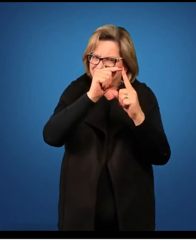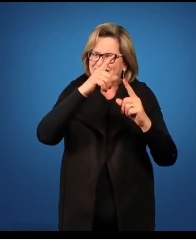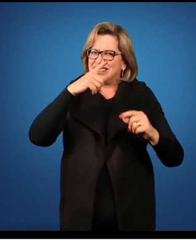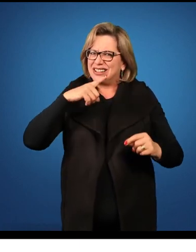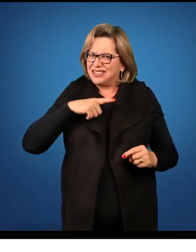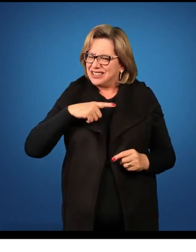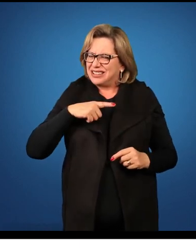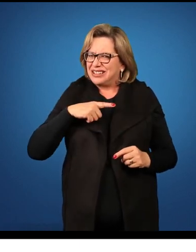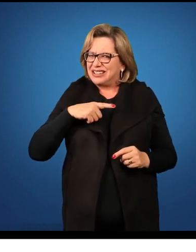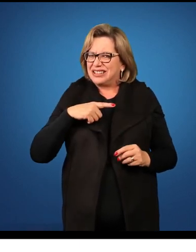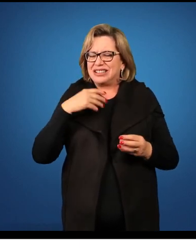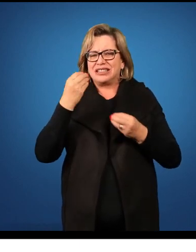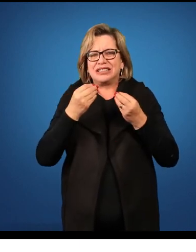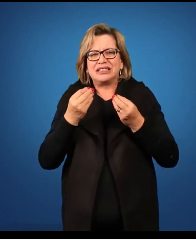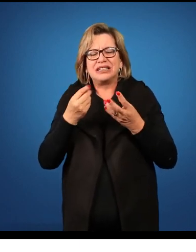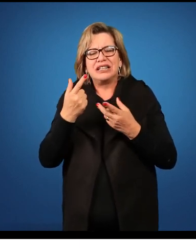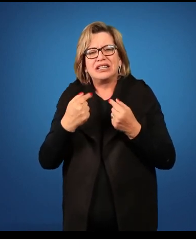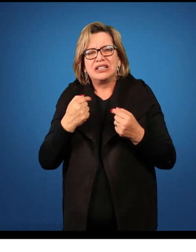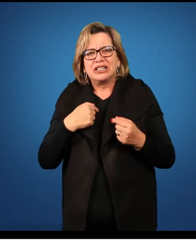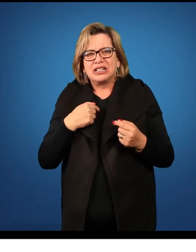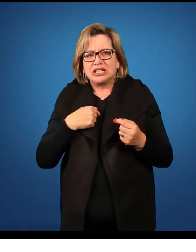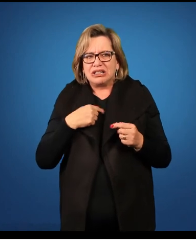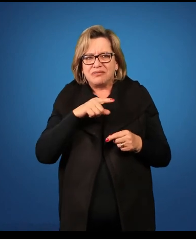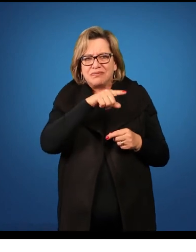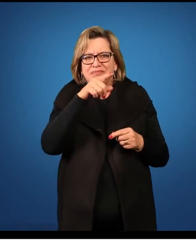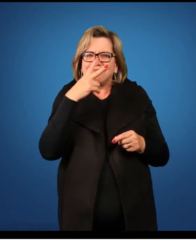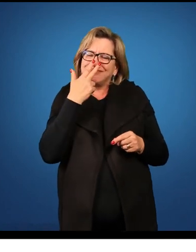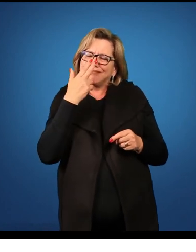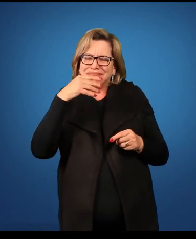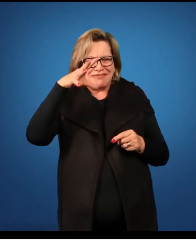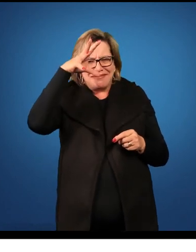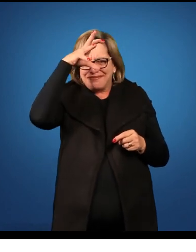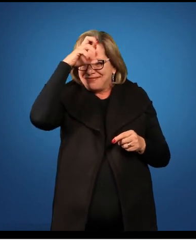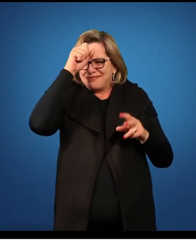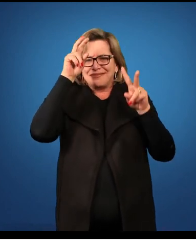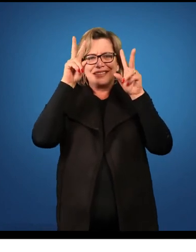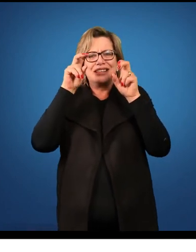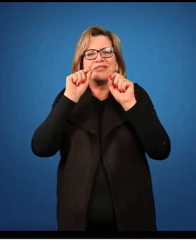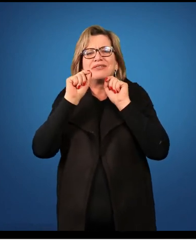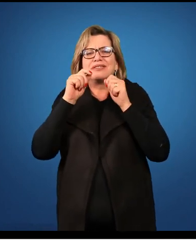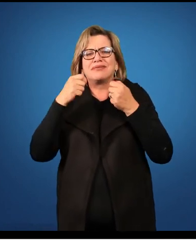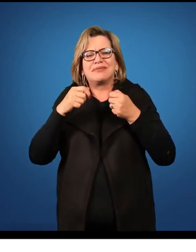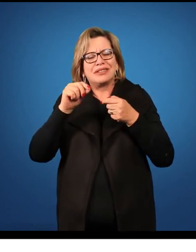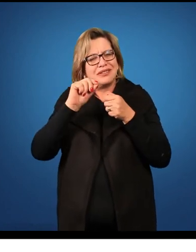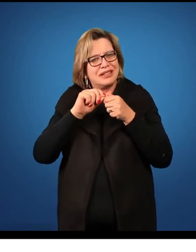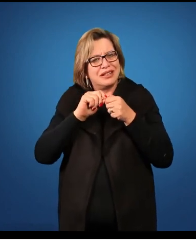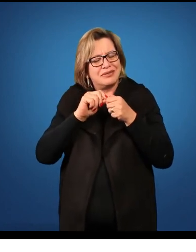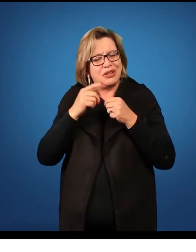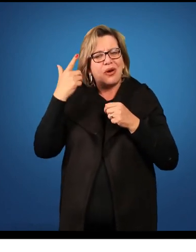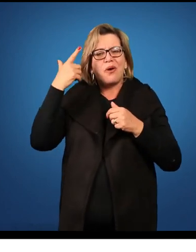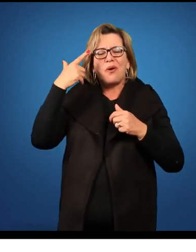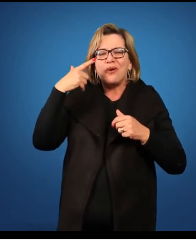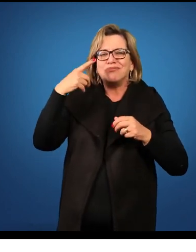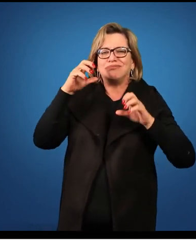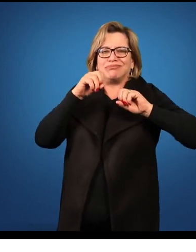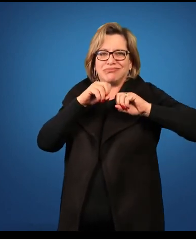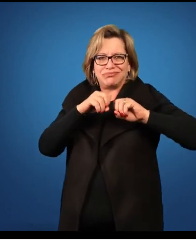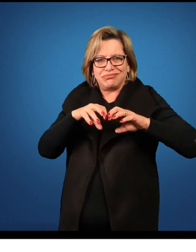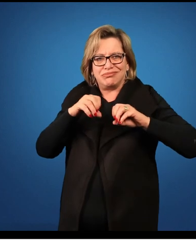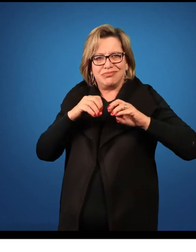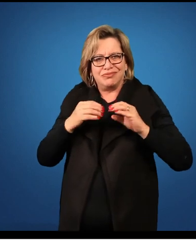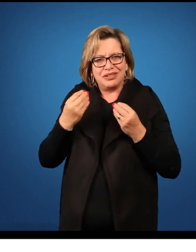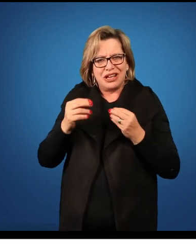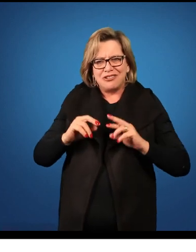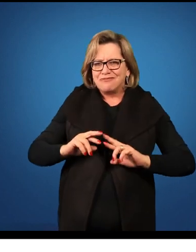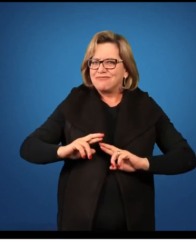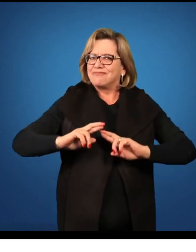do estudo daquele determinado conteúdo, então ele não aprendeu aquele determinado conteúdo, o que eu devo fazer? Eu devo retrabalhar aquele conteúdo de